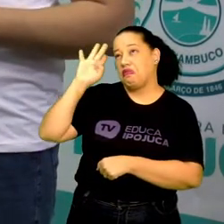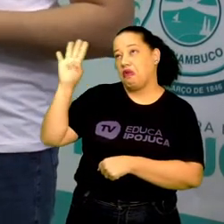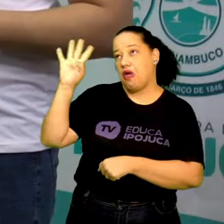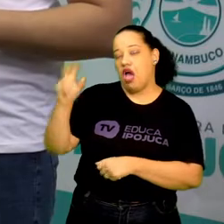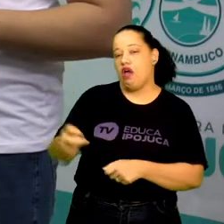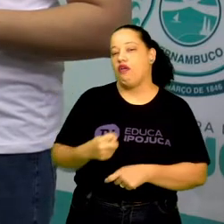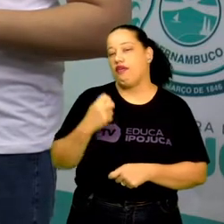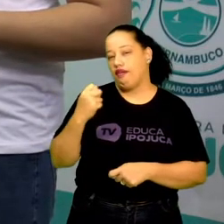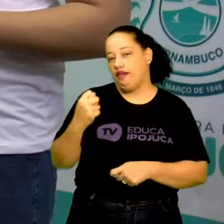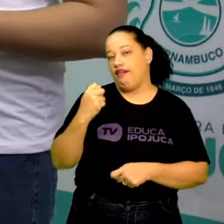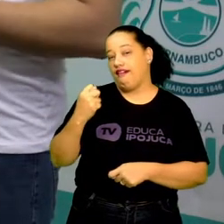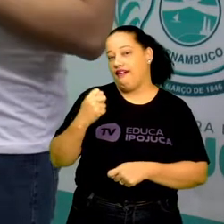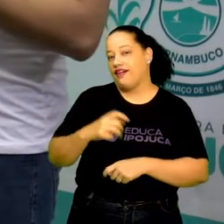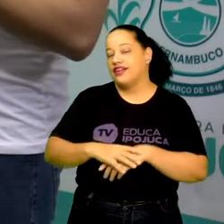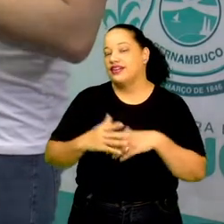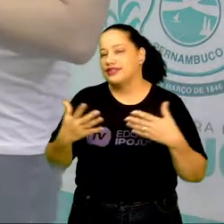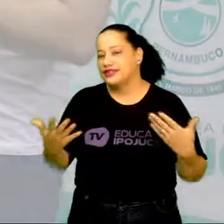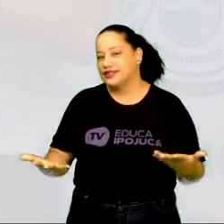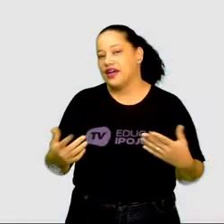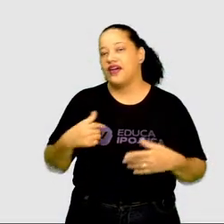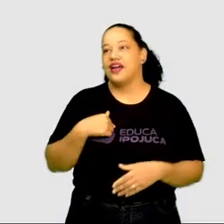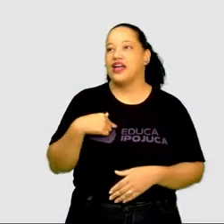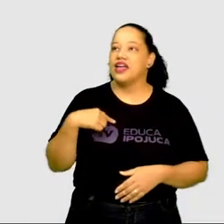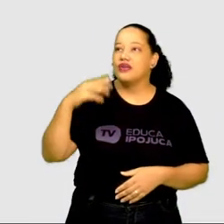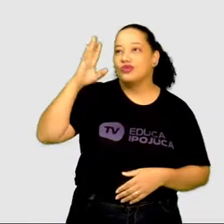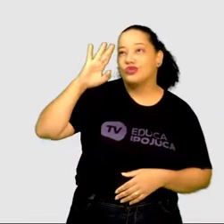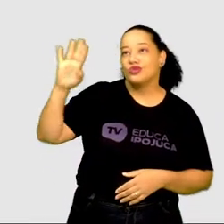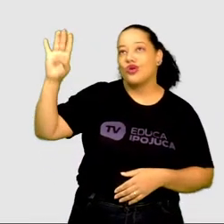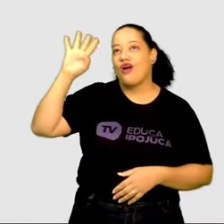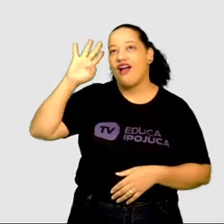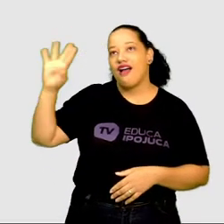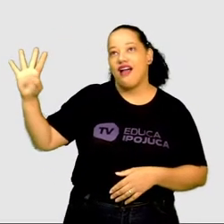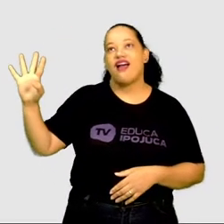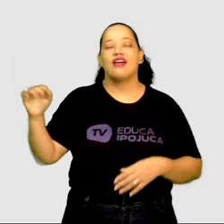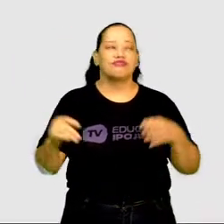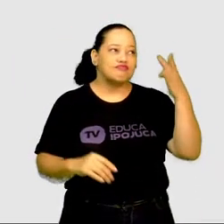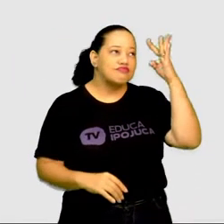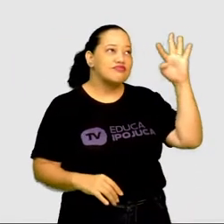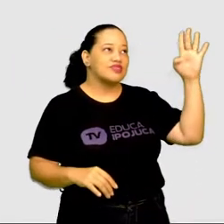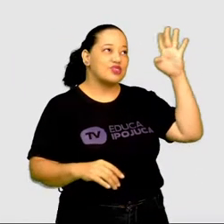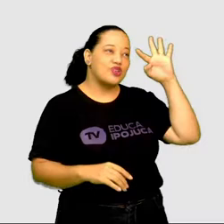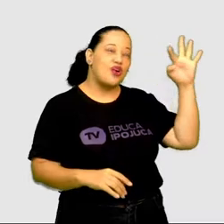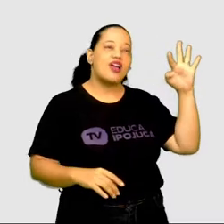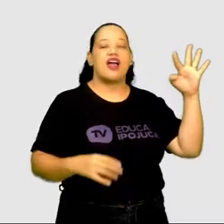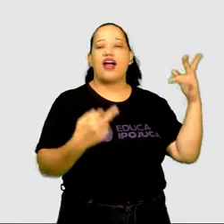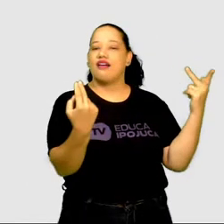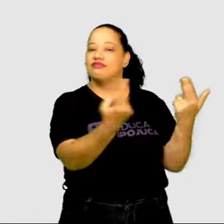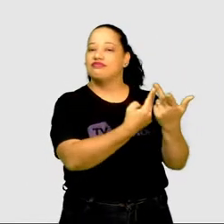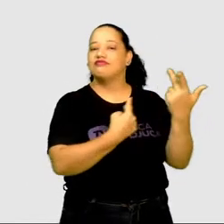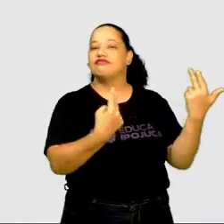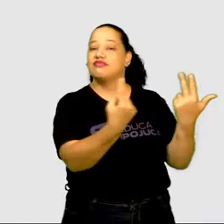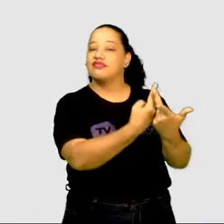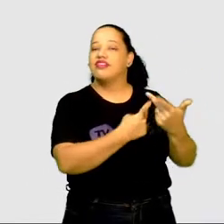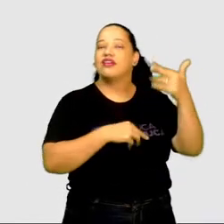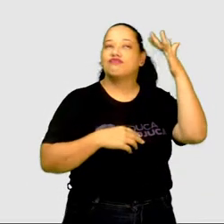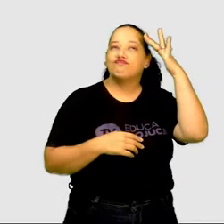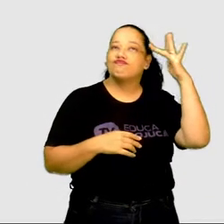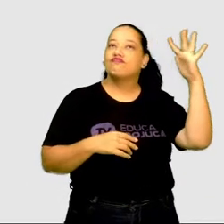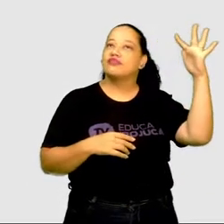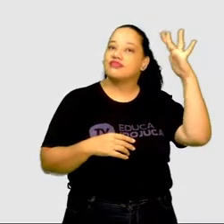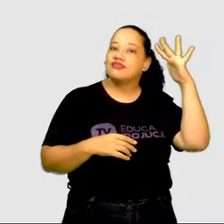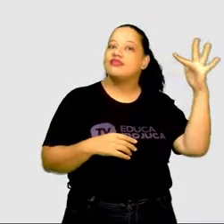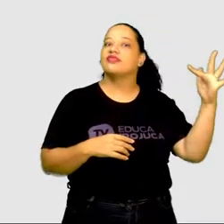avarento. E busco sonhar meus sonhos até no sopro do vento. Nas gotas